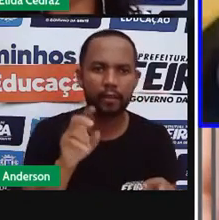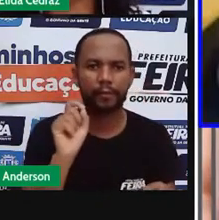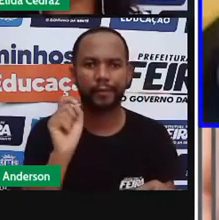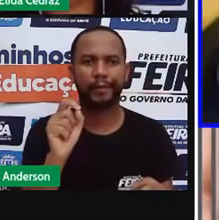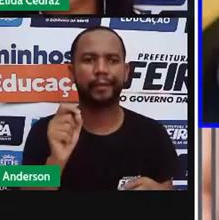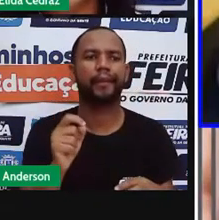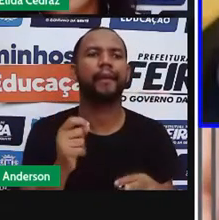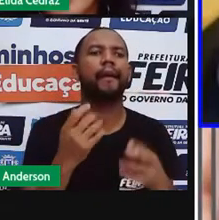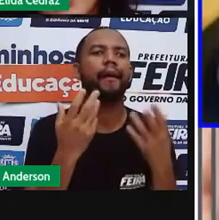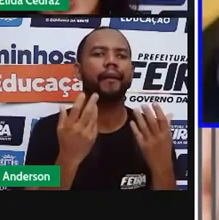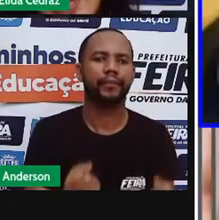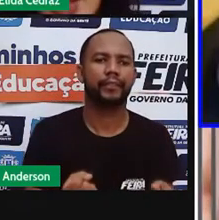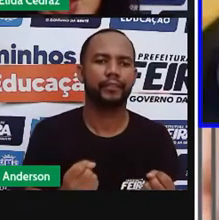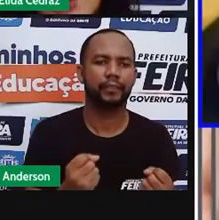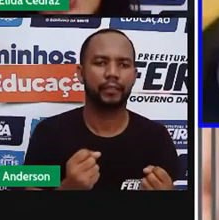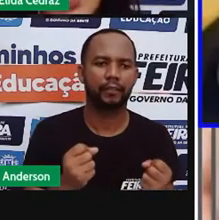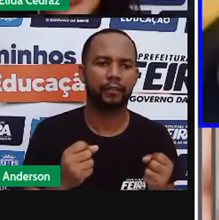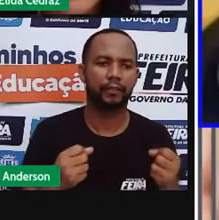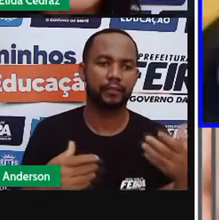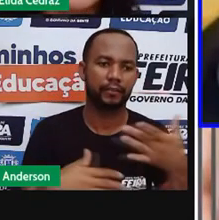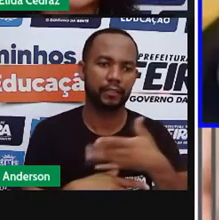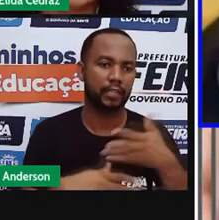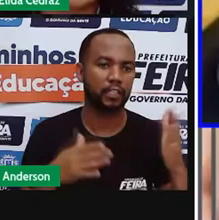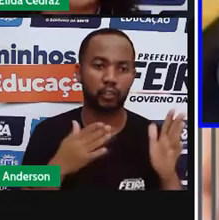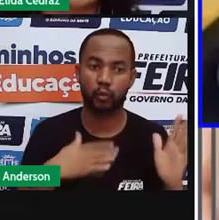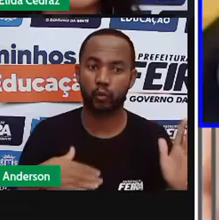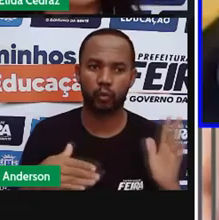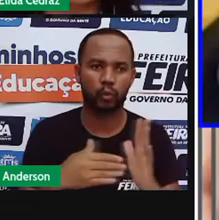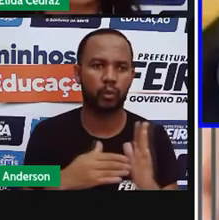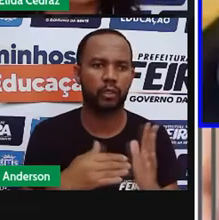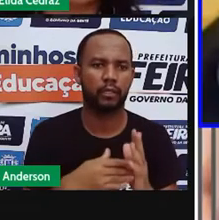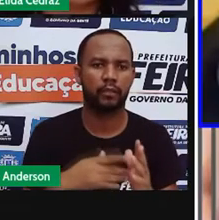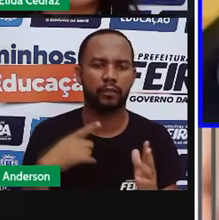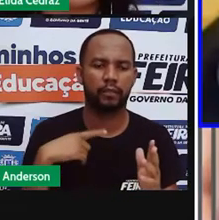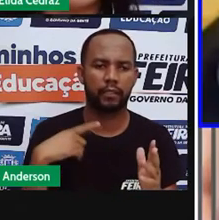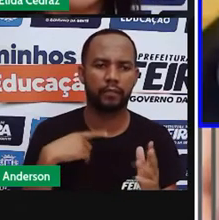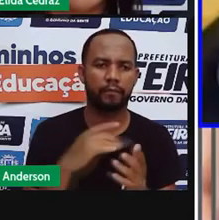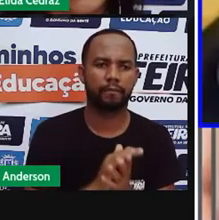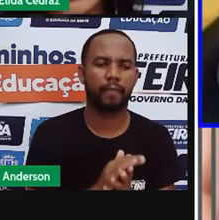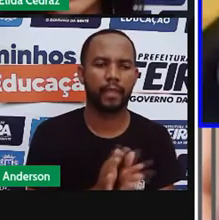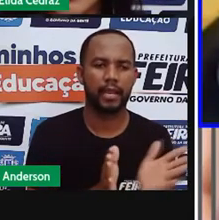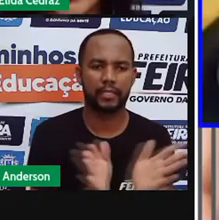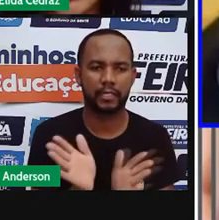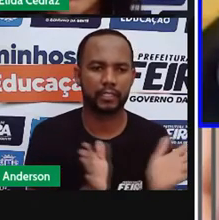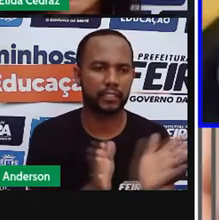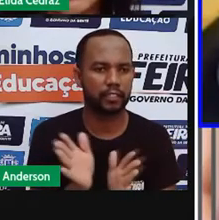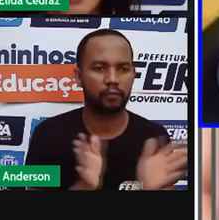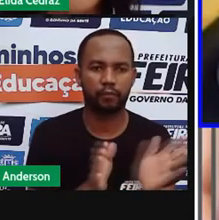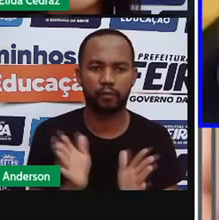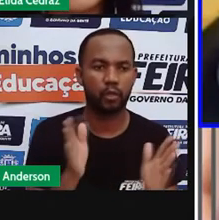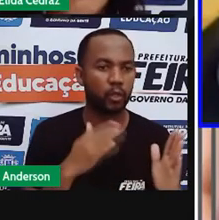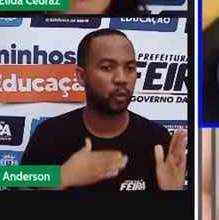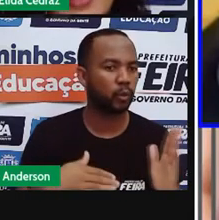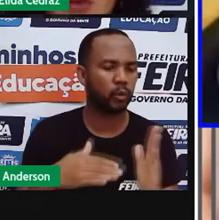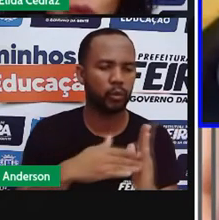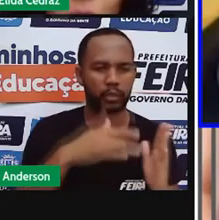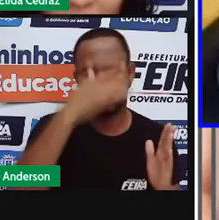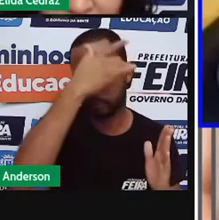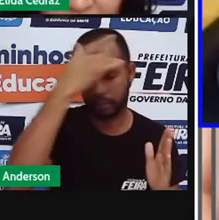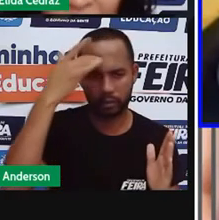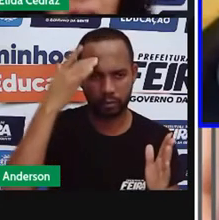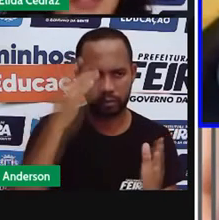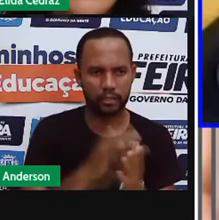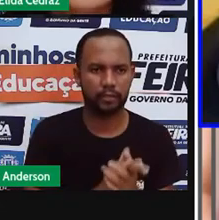espalhadas por toda a cidade. Os textos publicitários são acessíveis a todas as pessoas, mas só vai